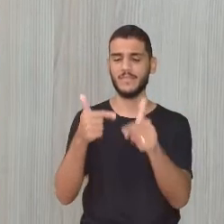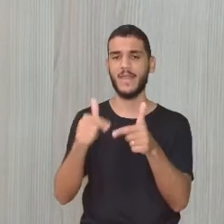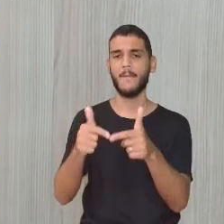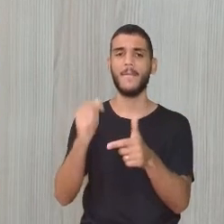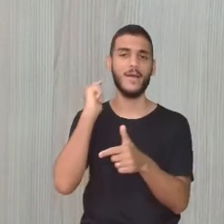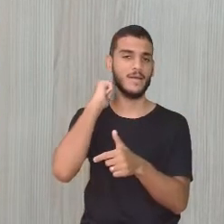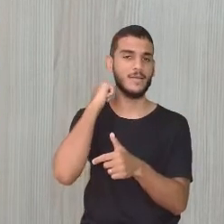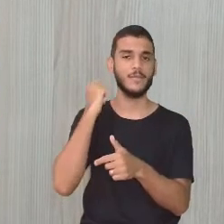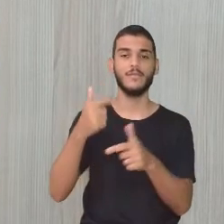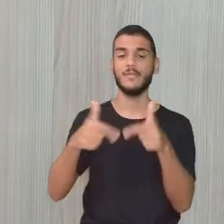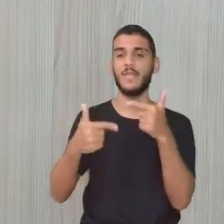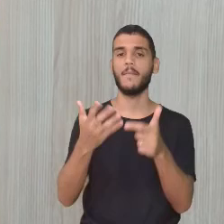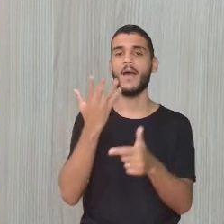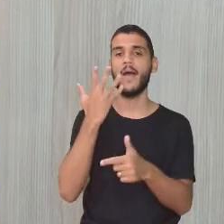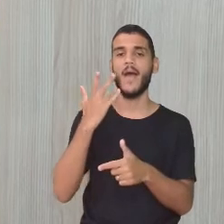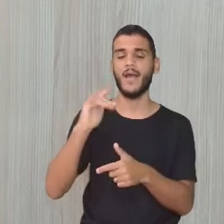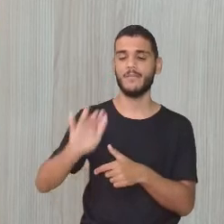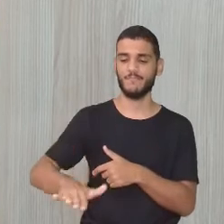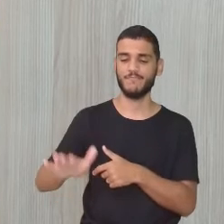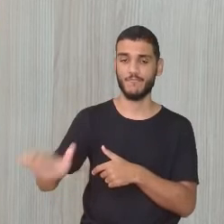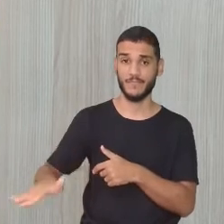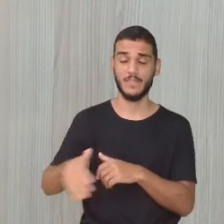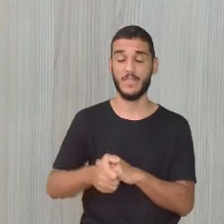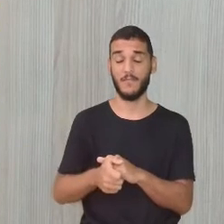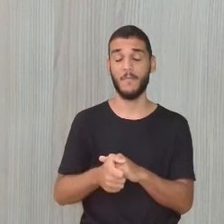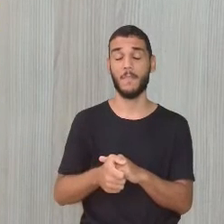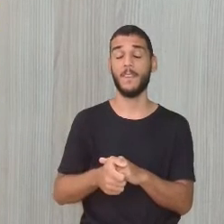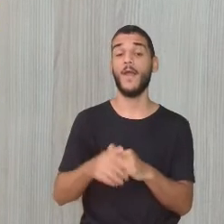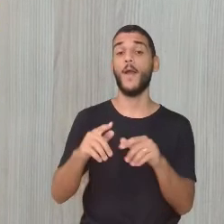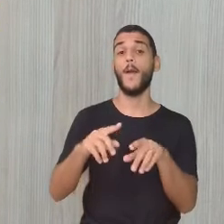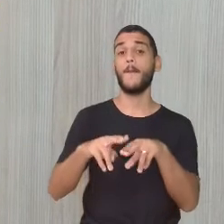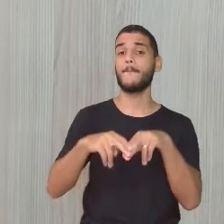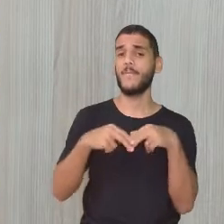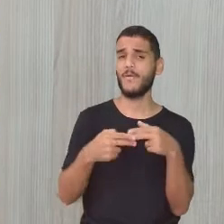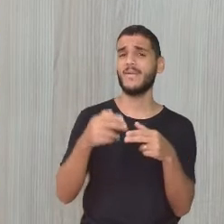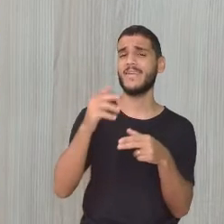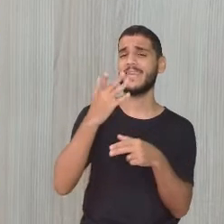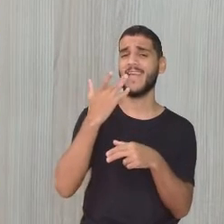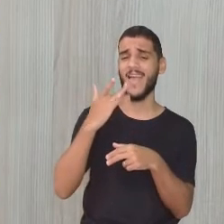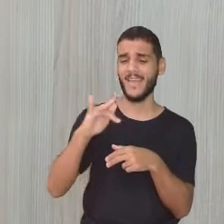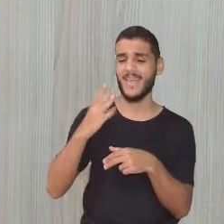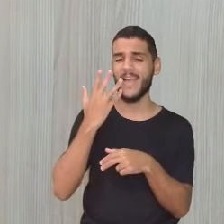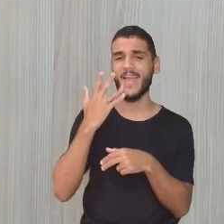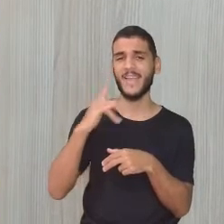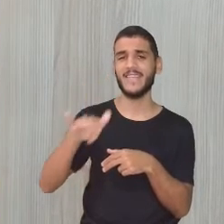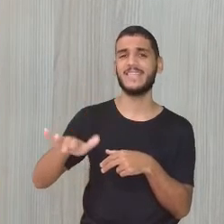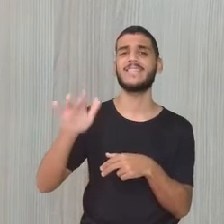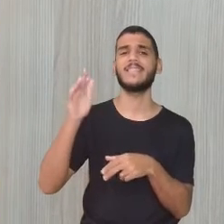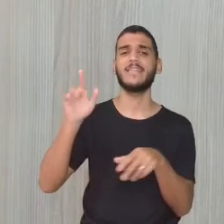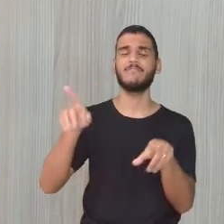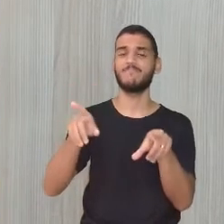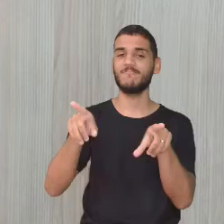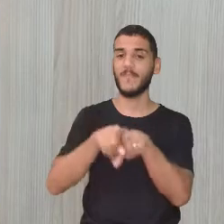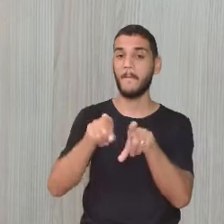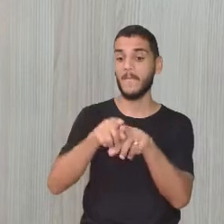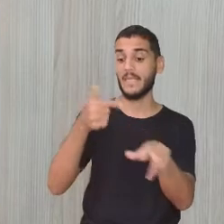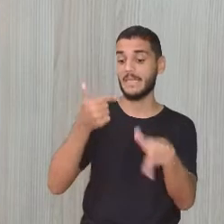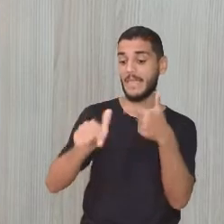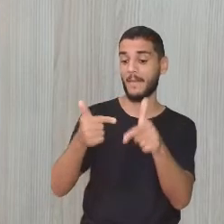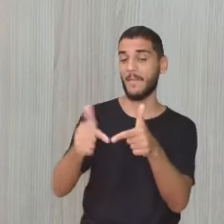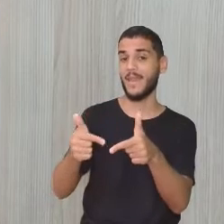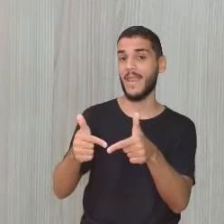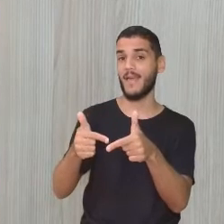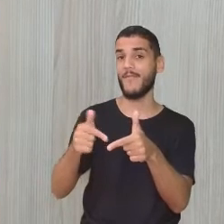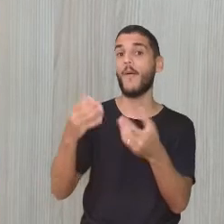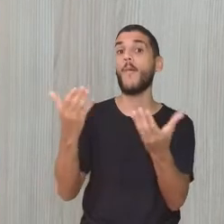trabalhavam nessas fábricas no início. Então, por isso que a gente traz aqui essa questão. Porque realmente foi da